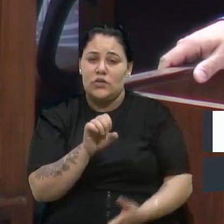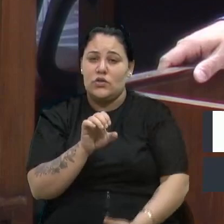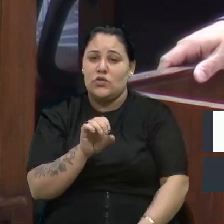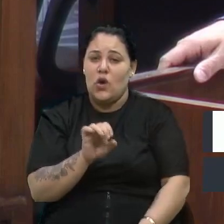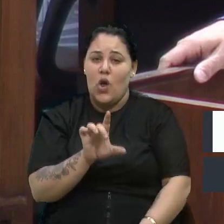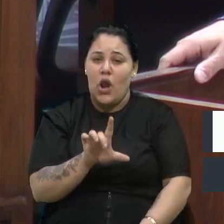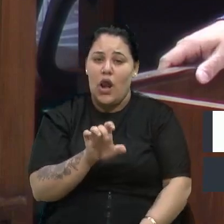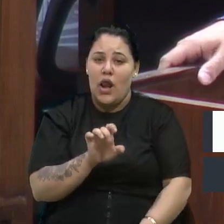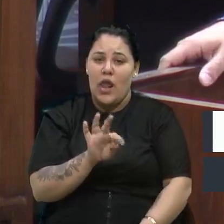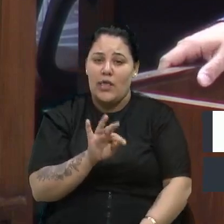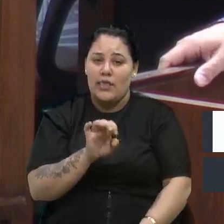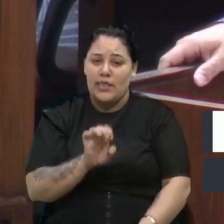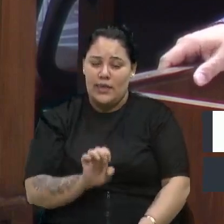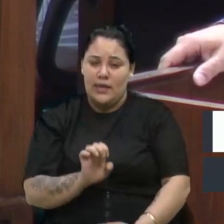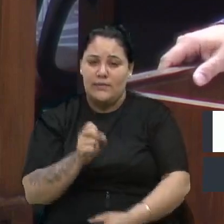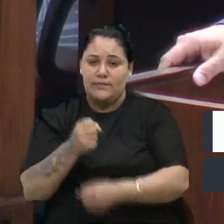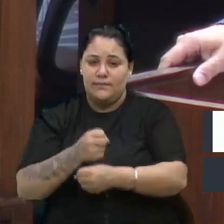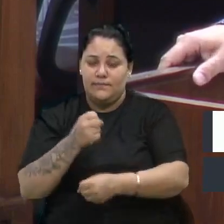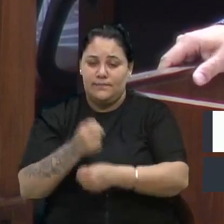Secretaria de Obras,